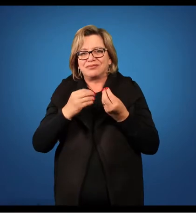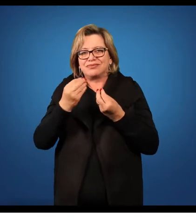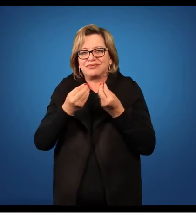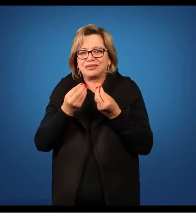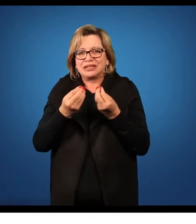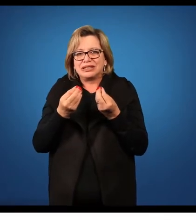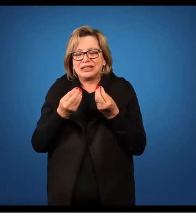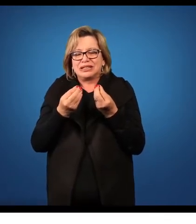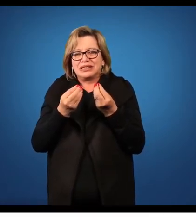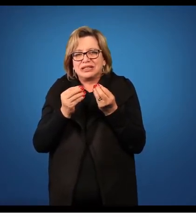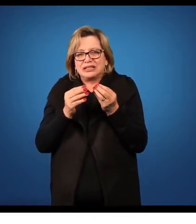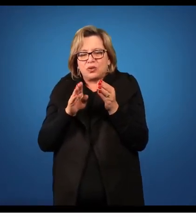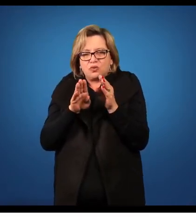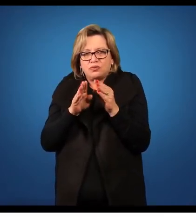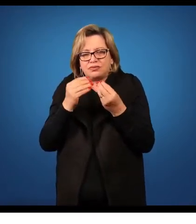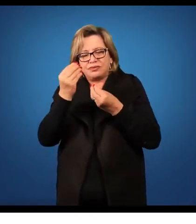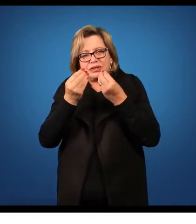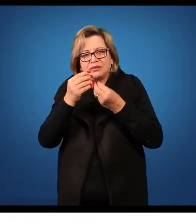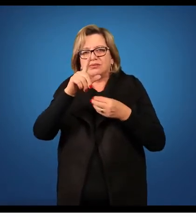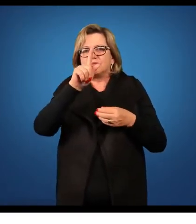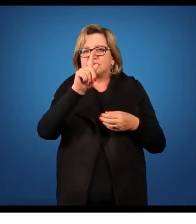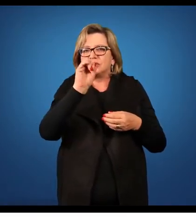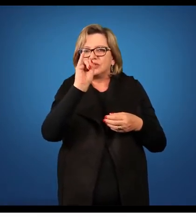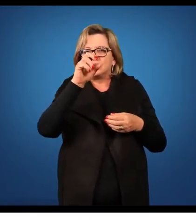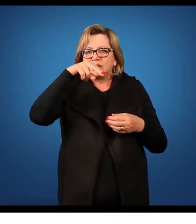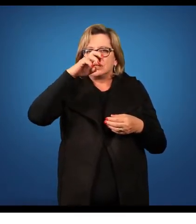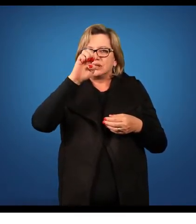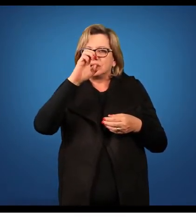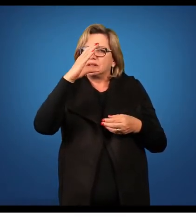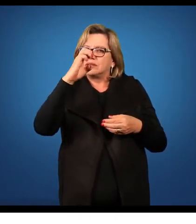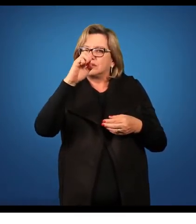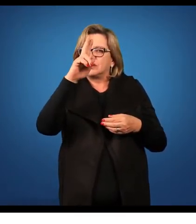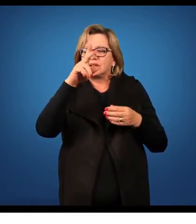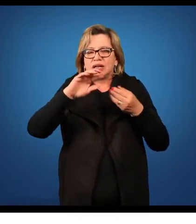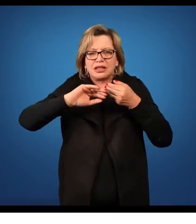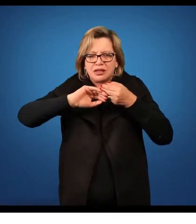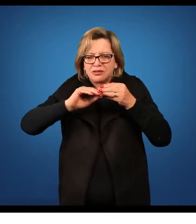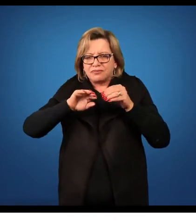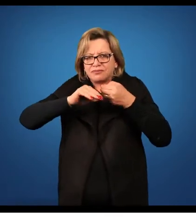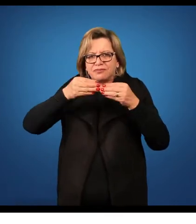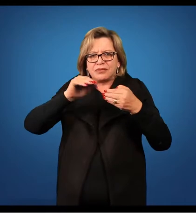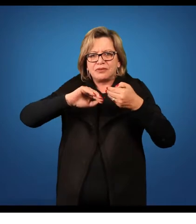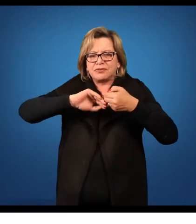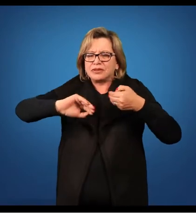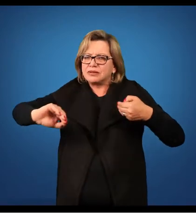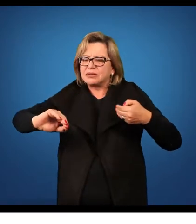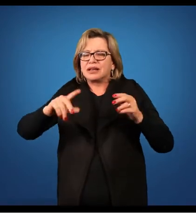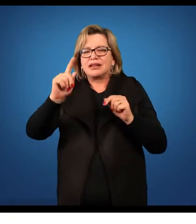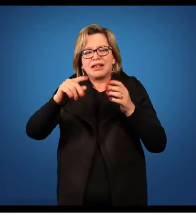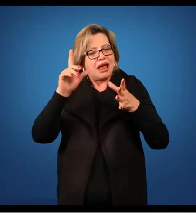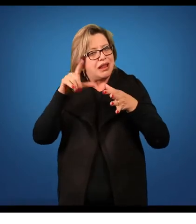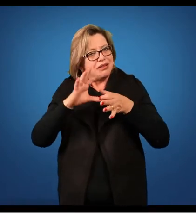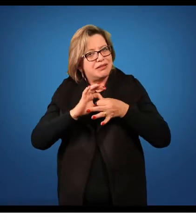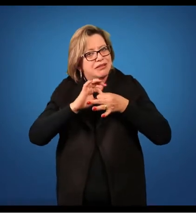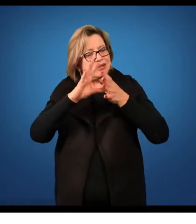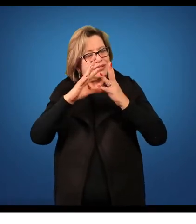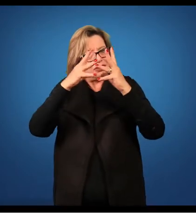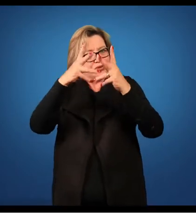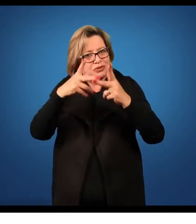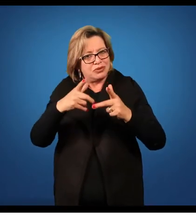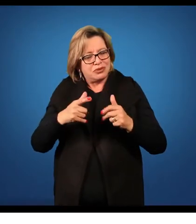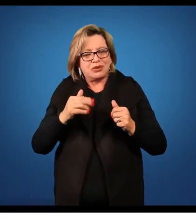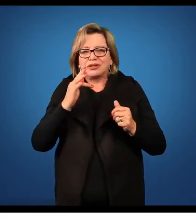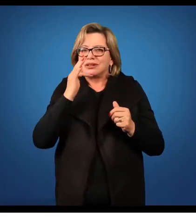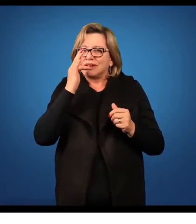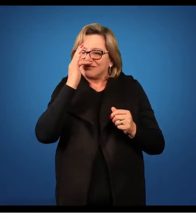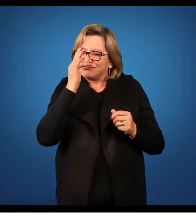gineceu são separados, são livres entre si, e então todas as peças florais da flor de